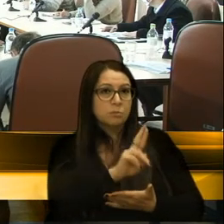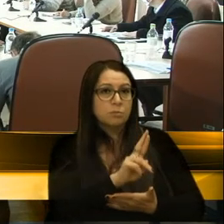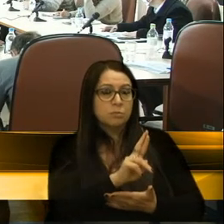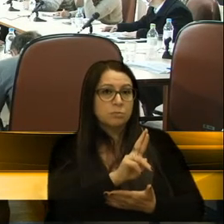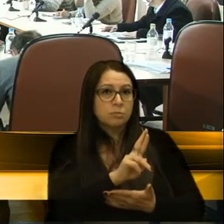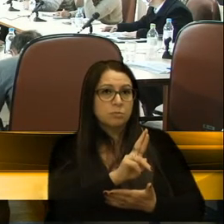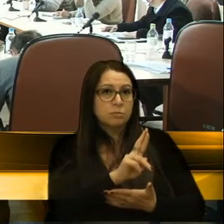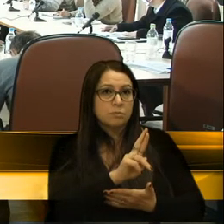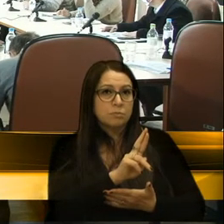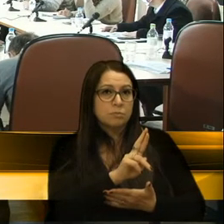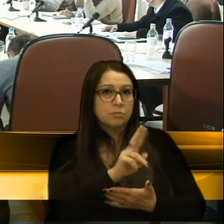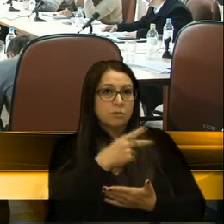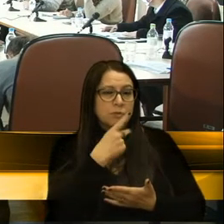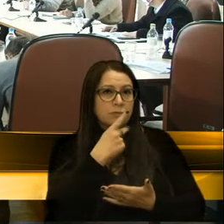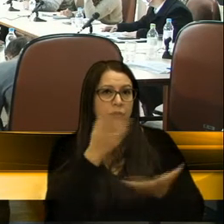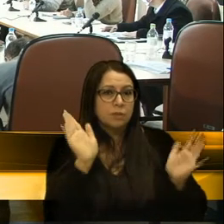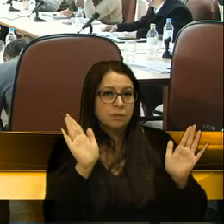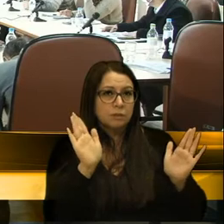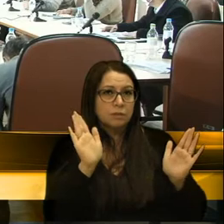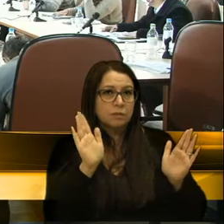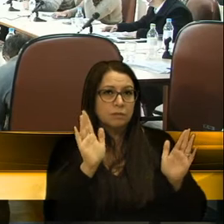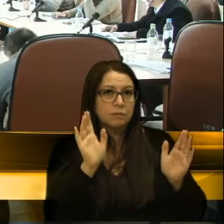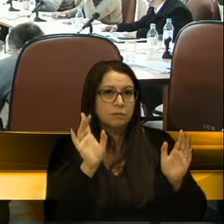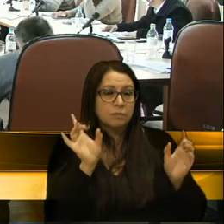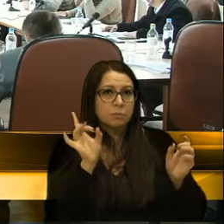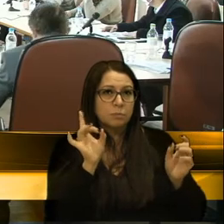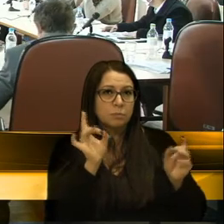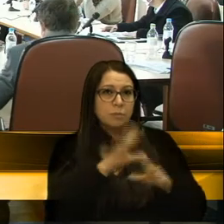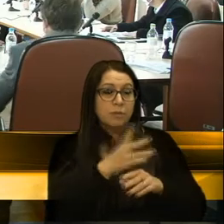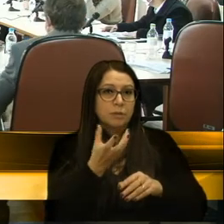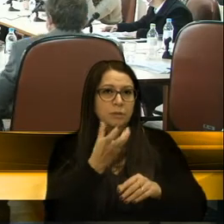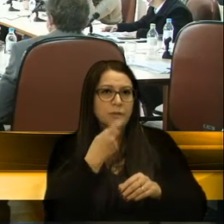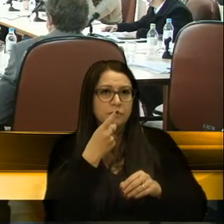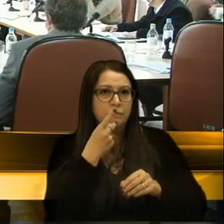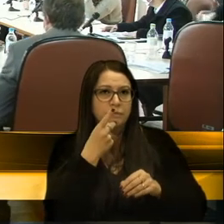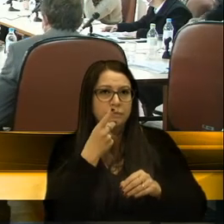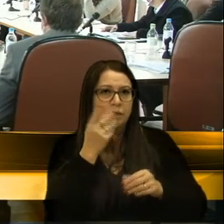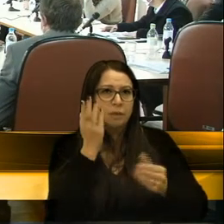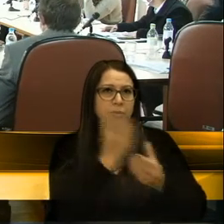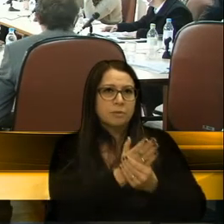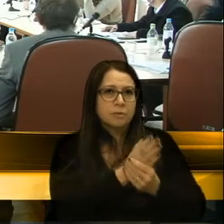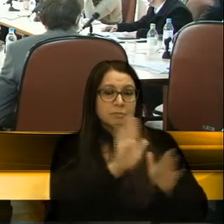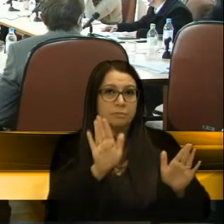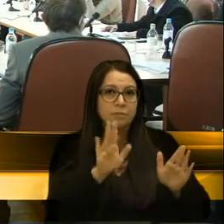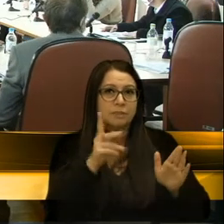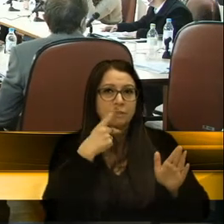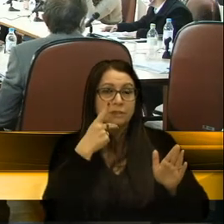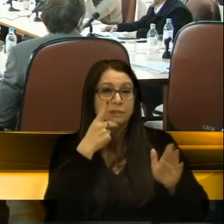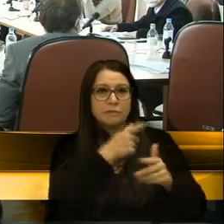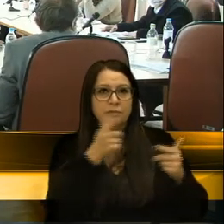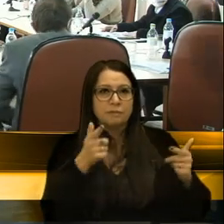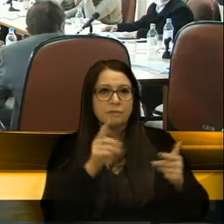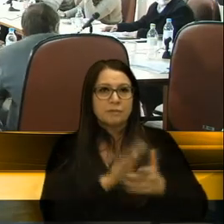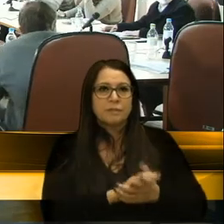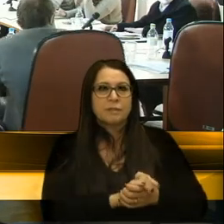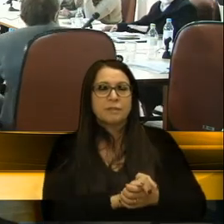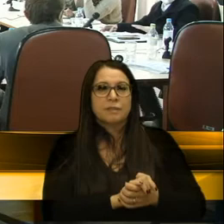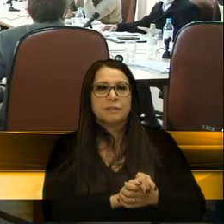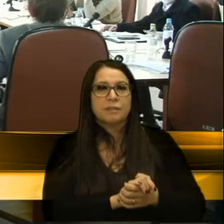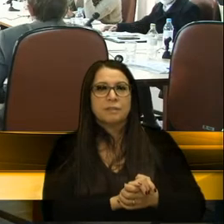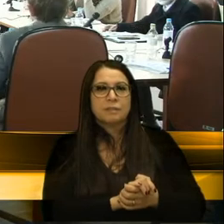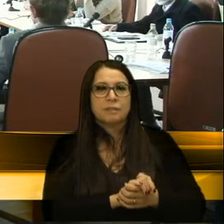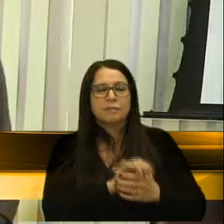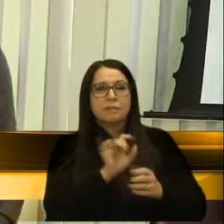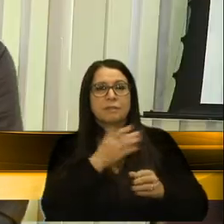pelo que falar. Então... Fica à disposição de quem quiser a processão. fica aí palavra assegurada ao vereador. Fica